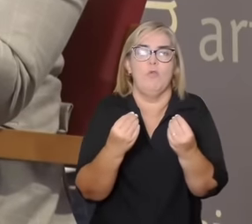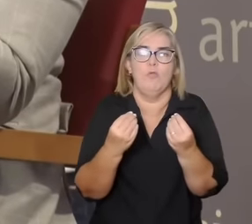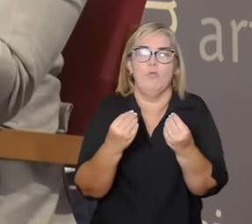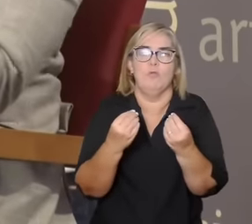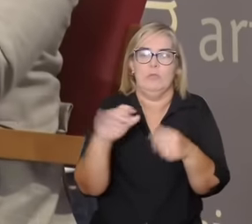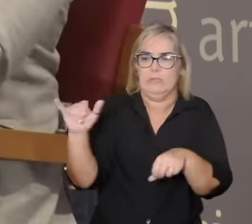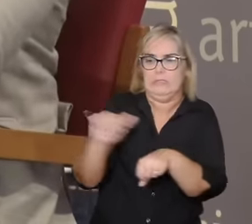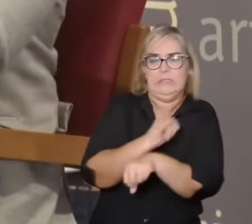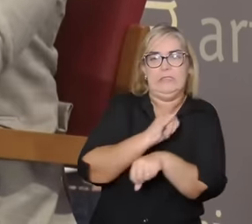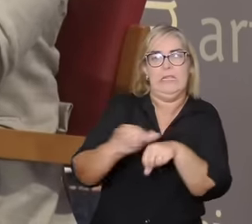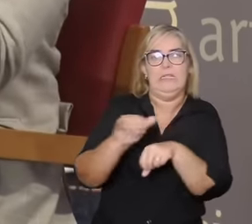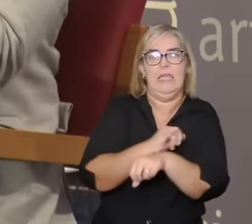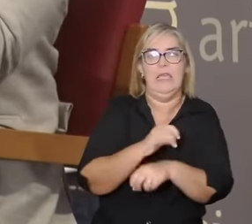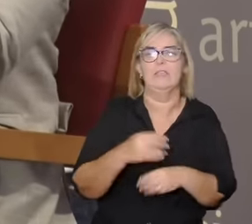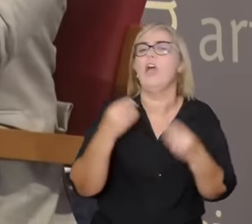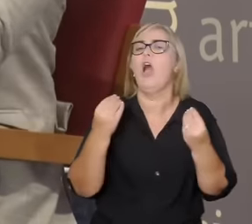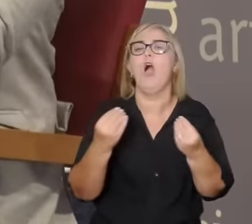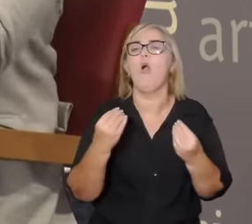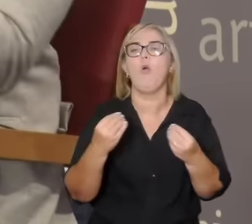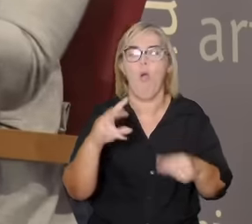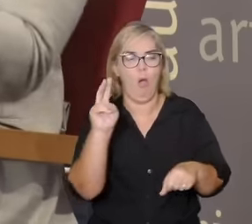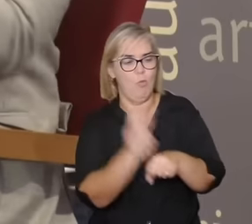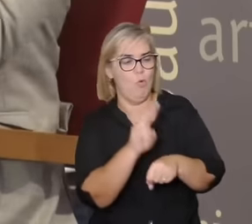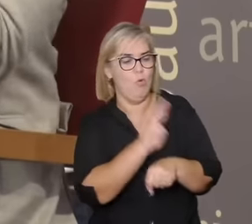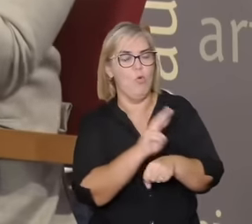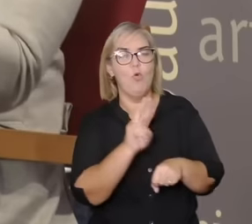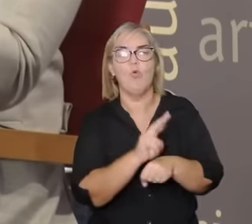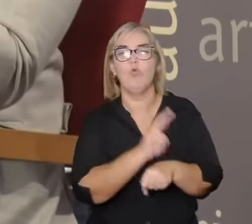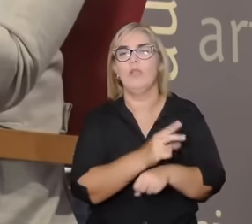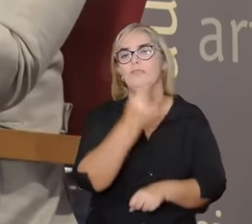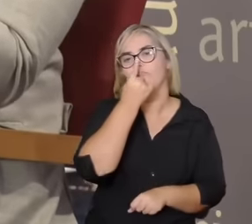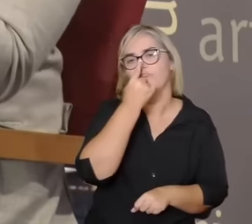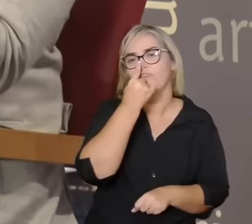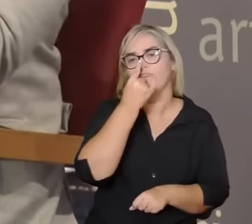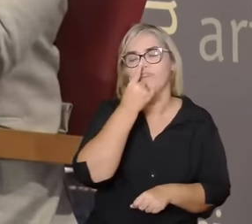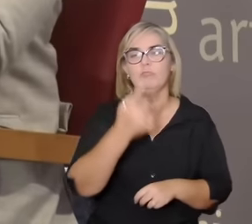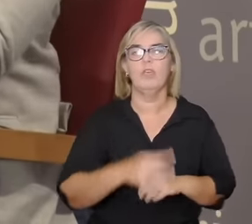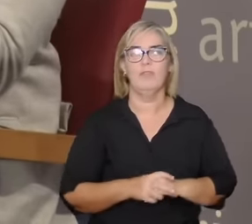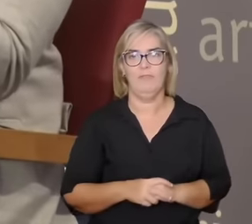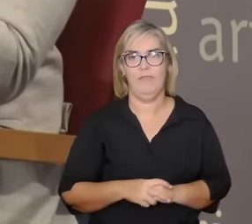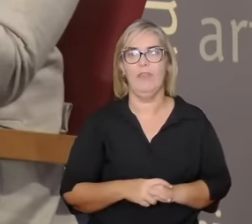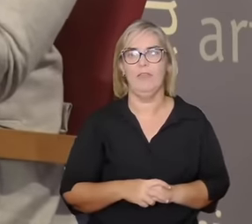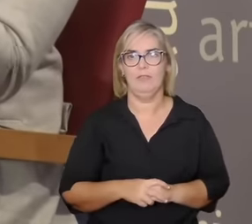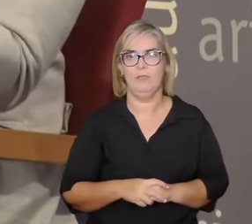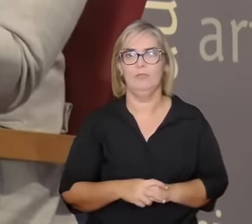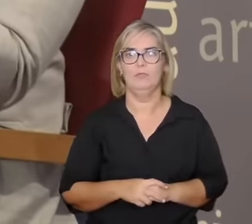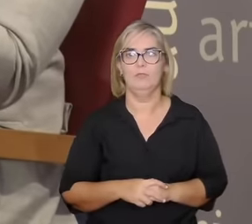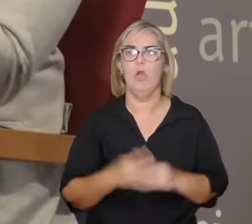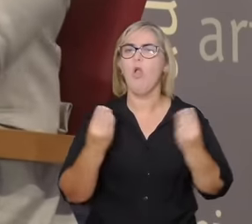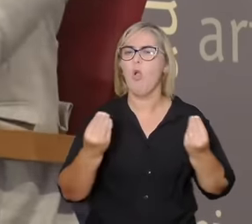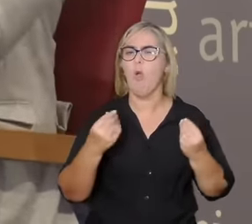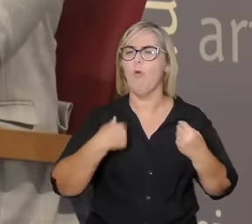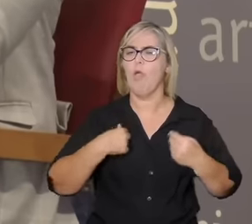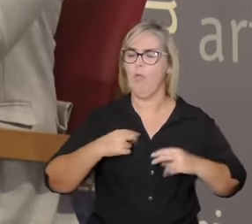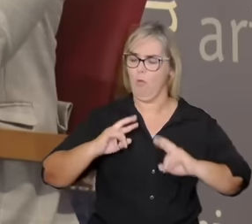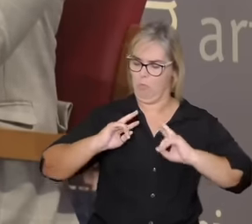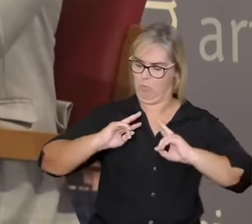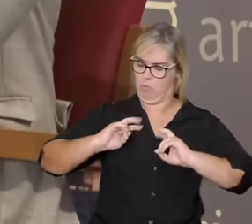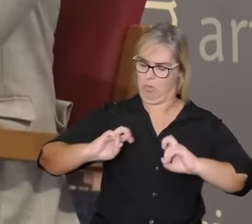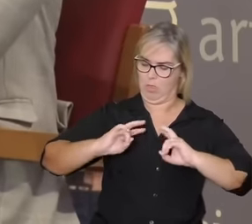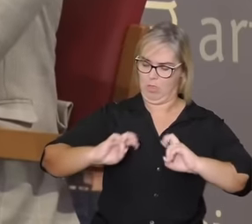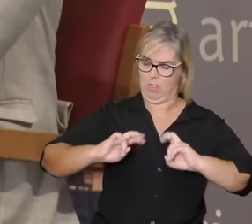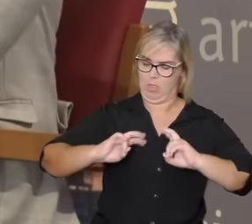né esse cultivo dos afetos para saber como é que eu vou compor a minha relação comigo a relação a